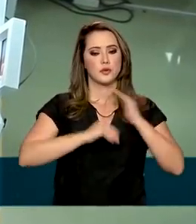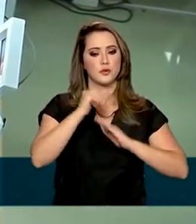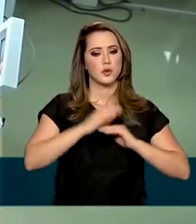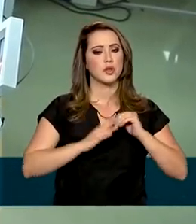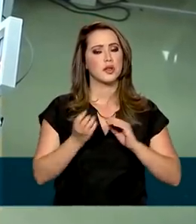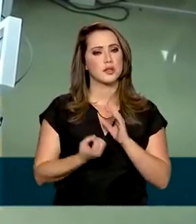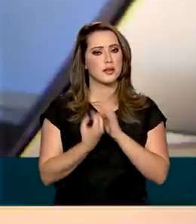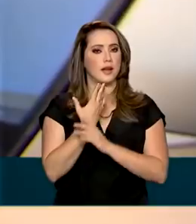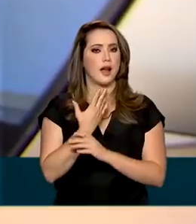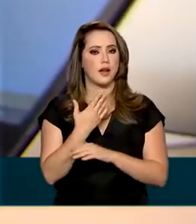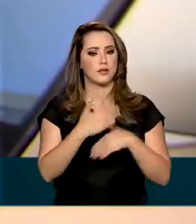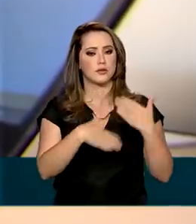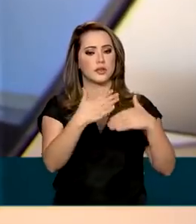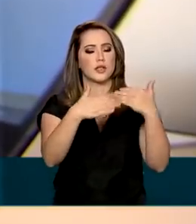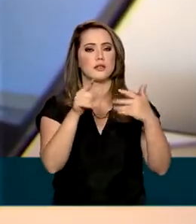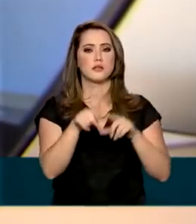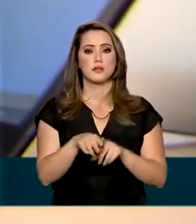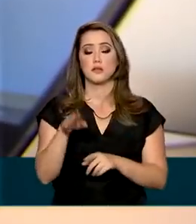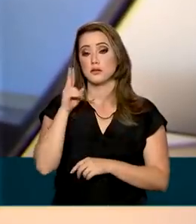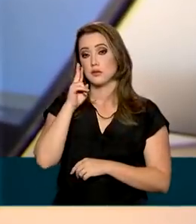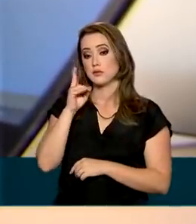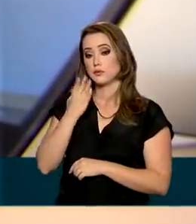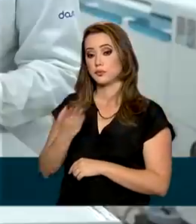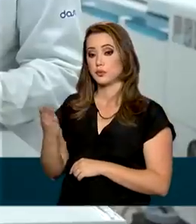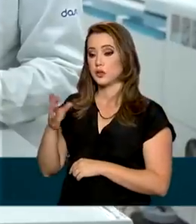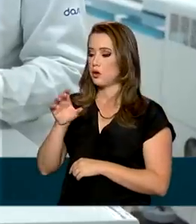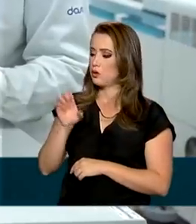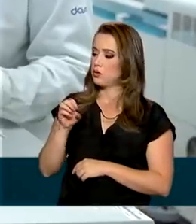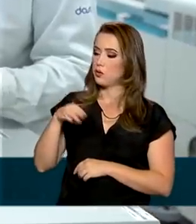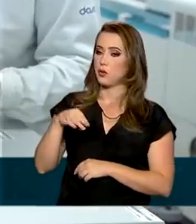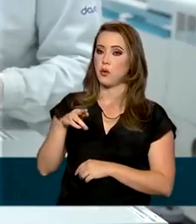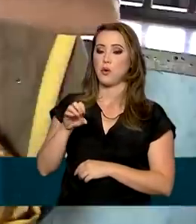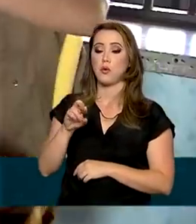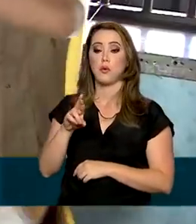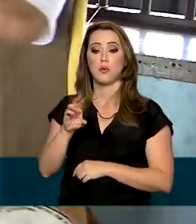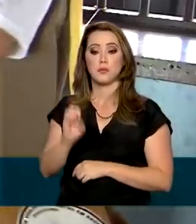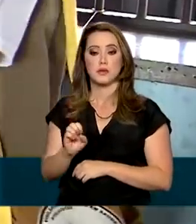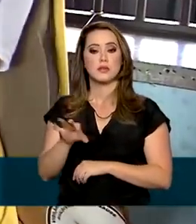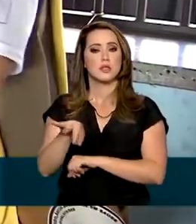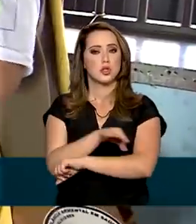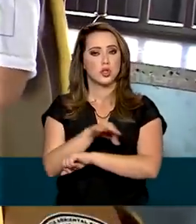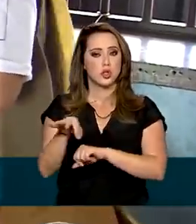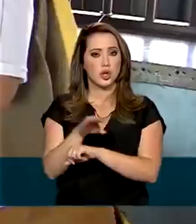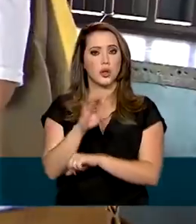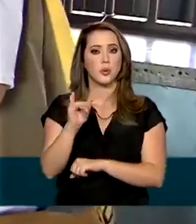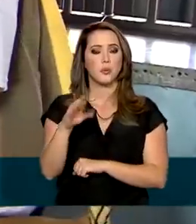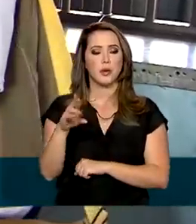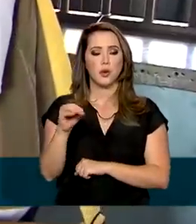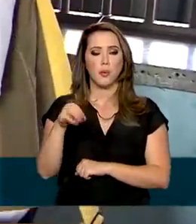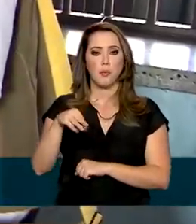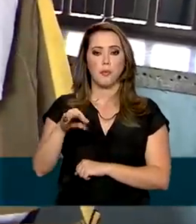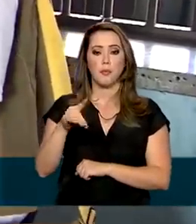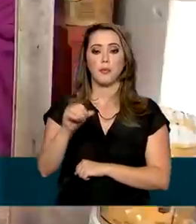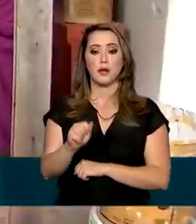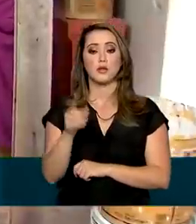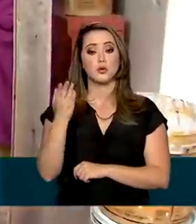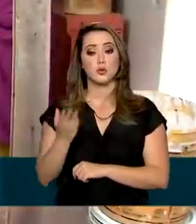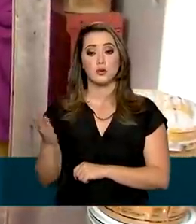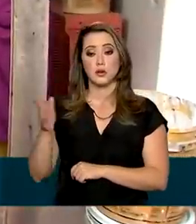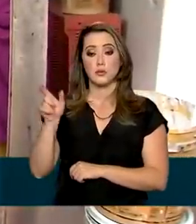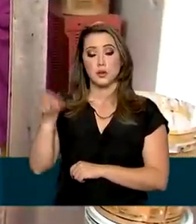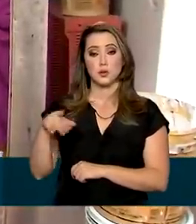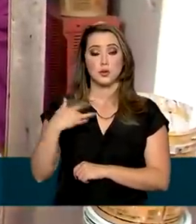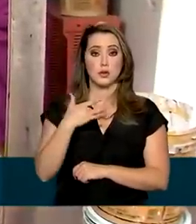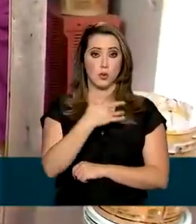fortaleceram na pandemia, como analista de e-commerce, engenheiro biomédico e técnico em agente comunitário de saúde. O